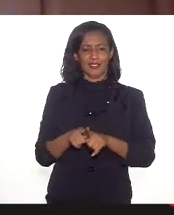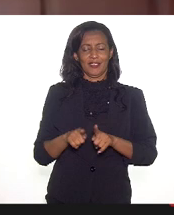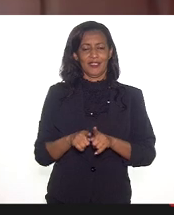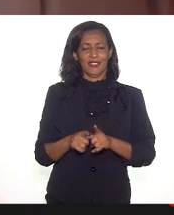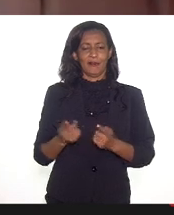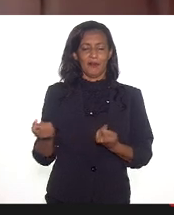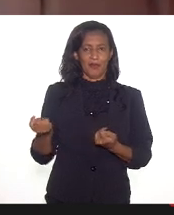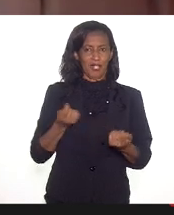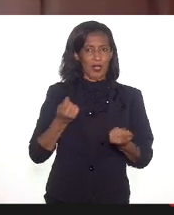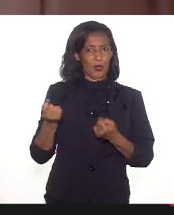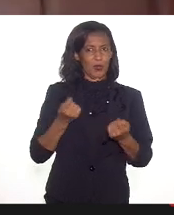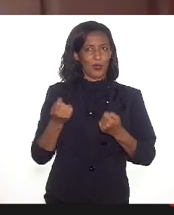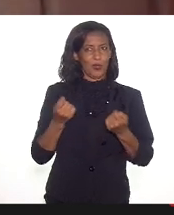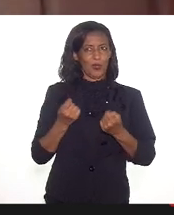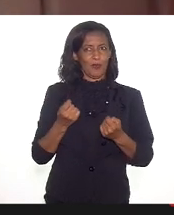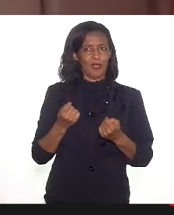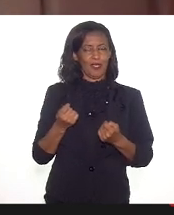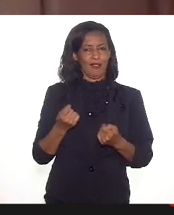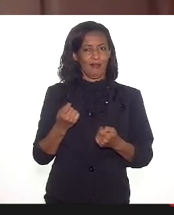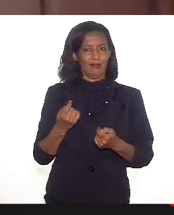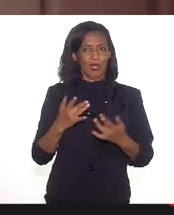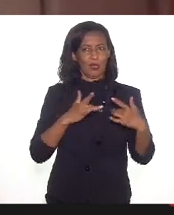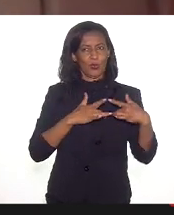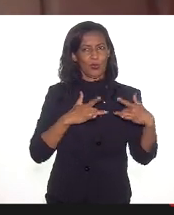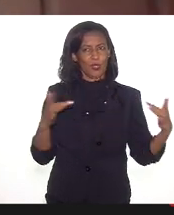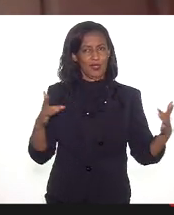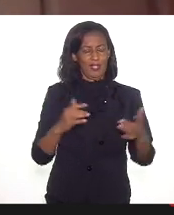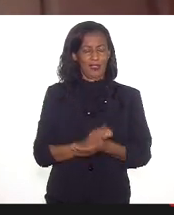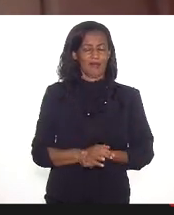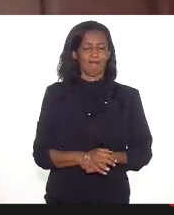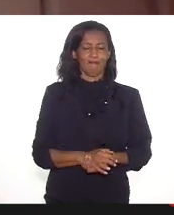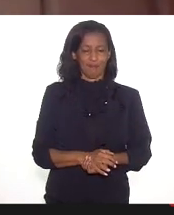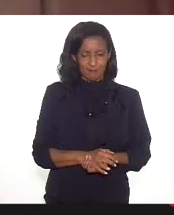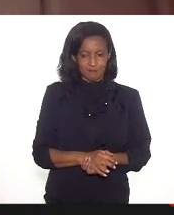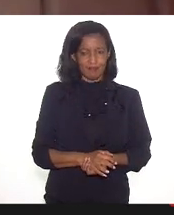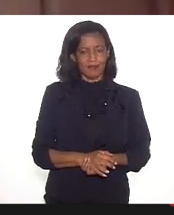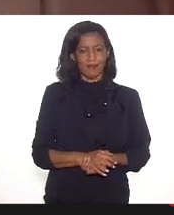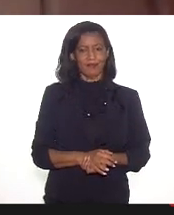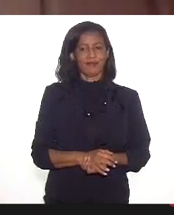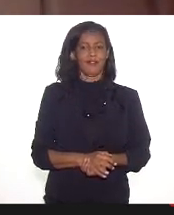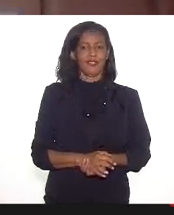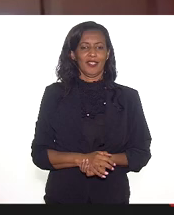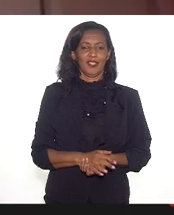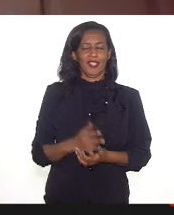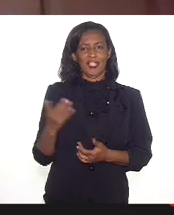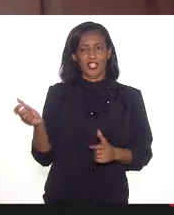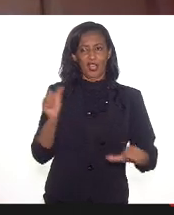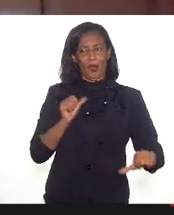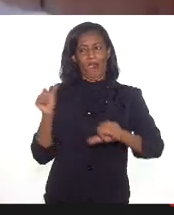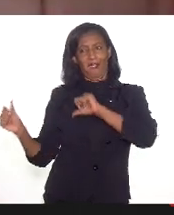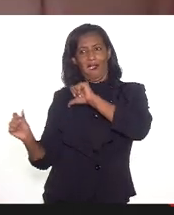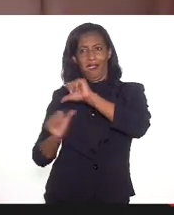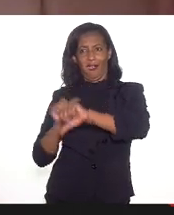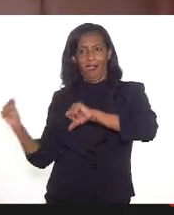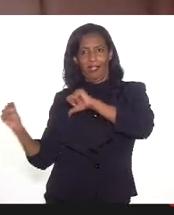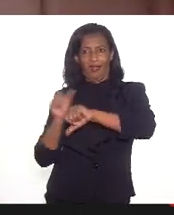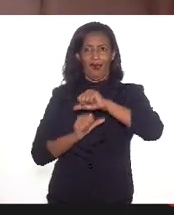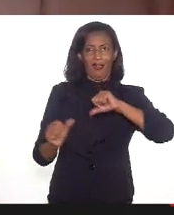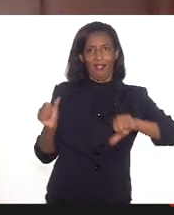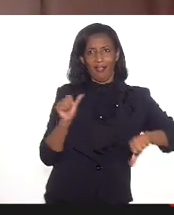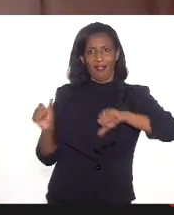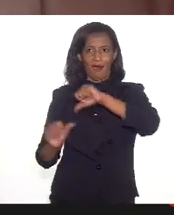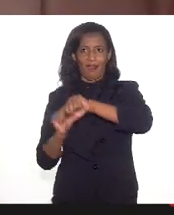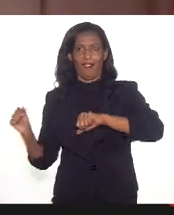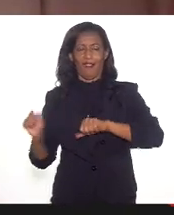da economia solidária, né? E a gente, outra bandeira aí. E aí a gente está nesse troca-troca, a assessoria está lá, a